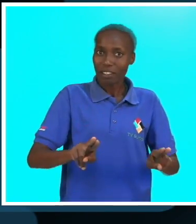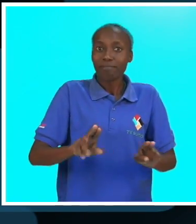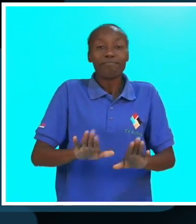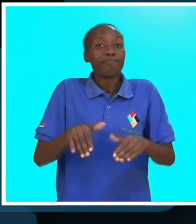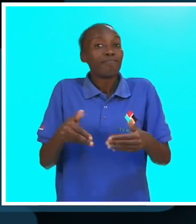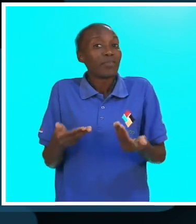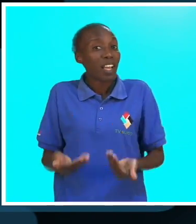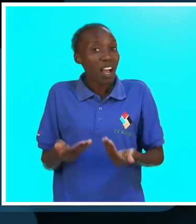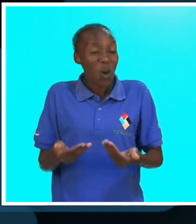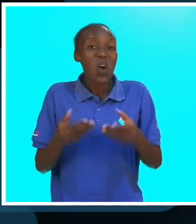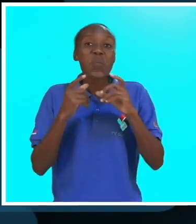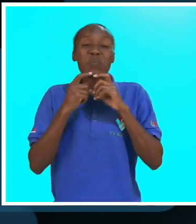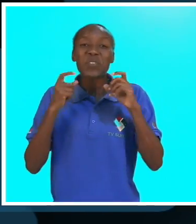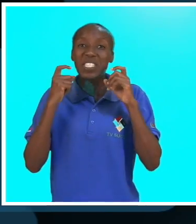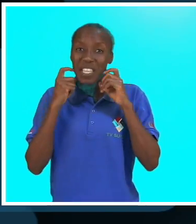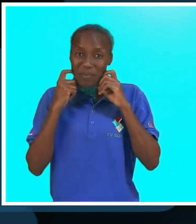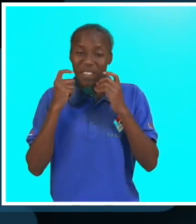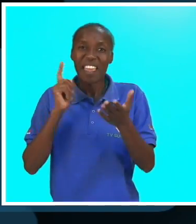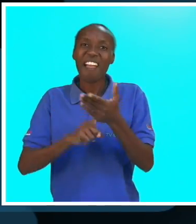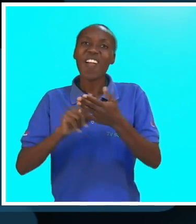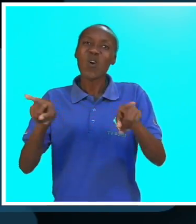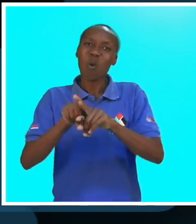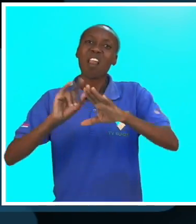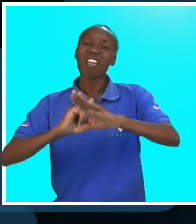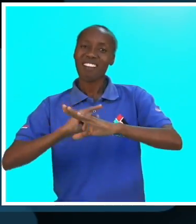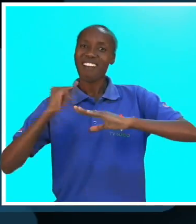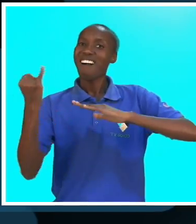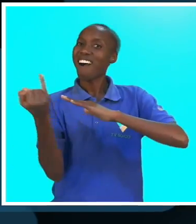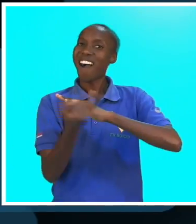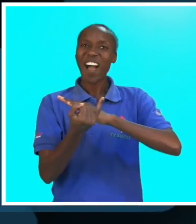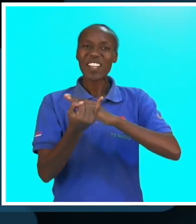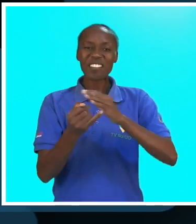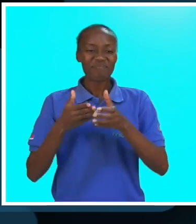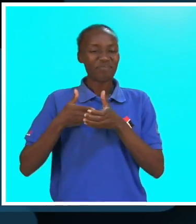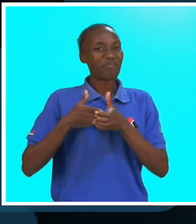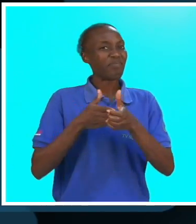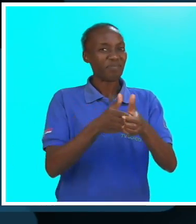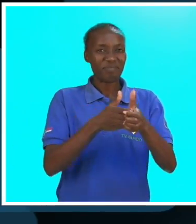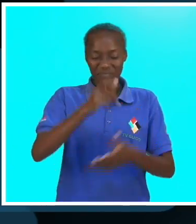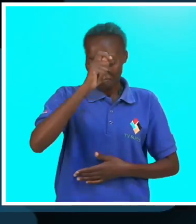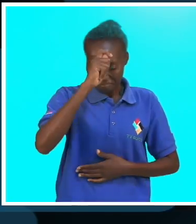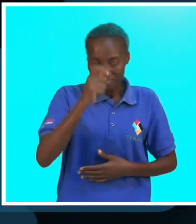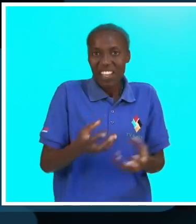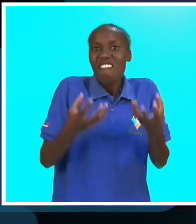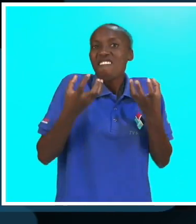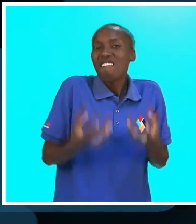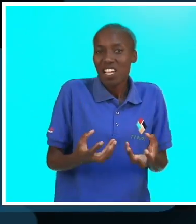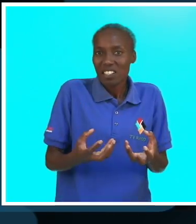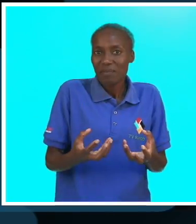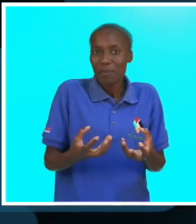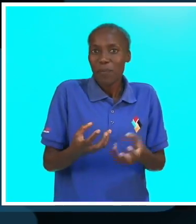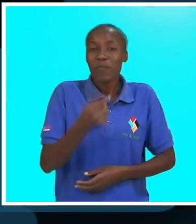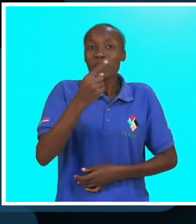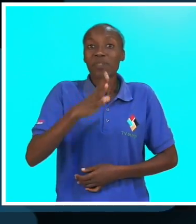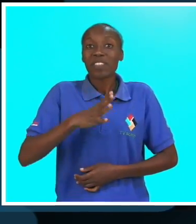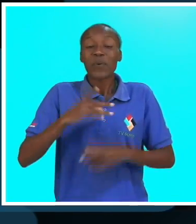Agora, Moçambique é uma ilha. Moçambique não segue nenhuma regra. Então, quando Moçambique não